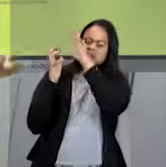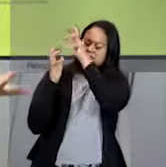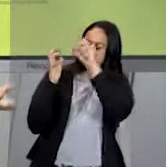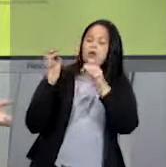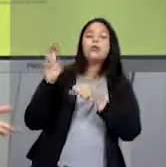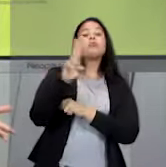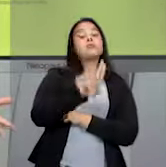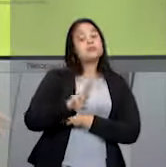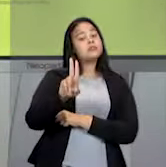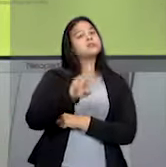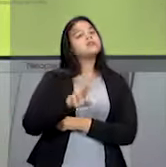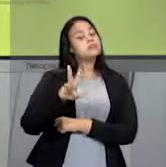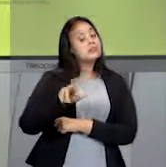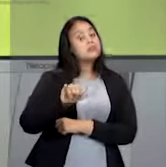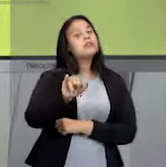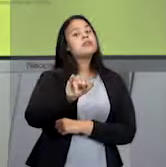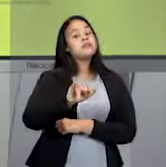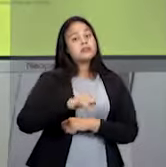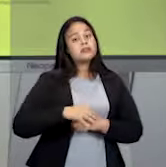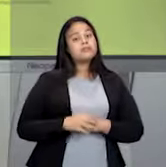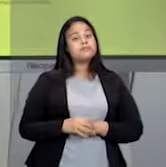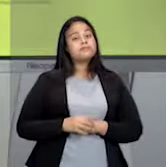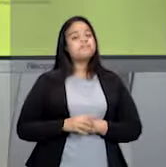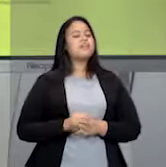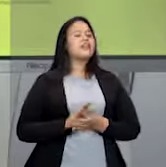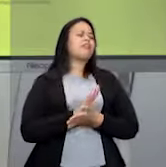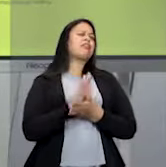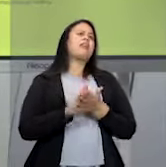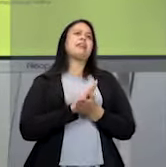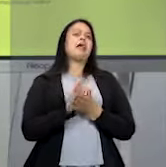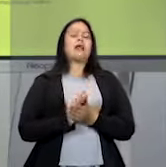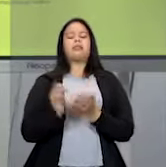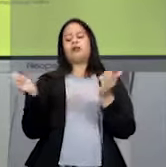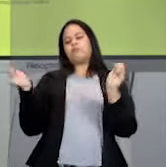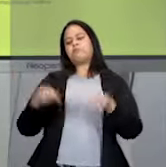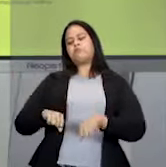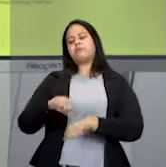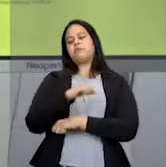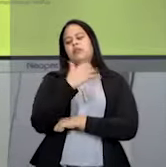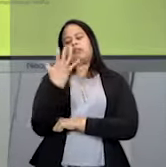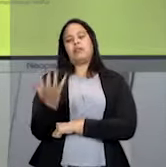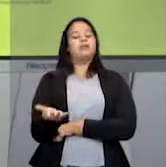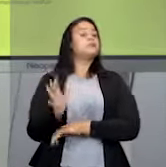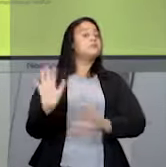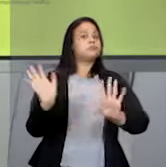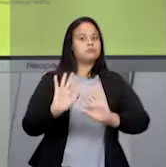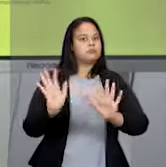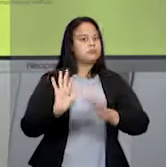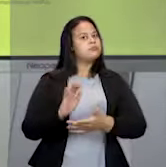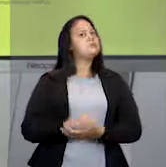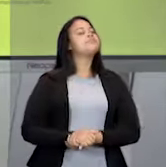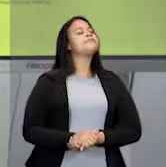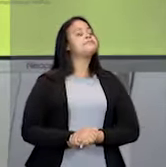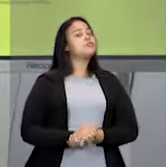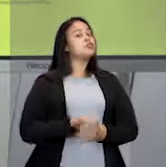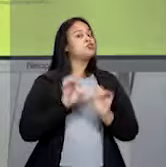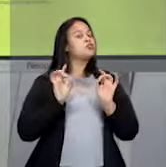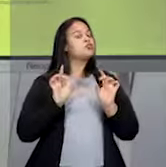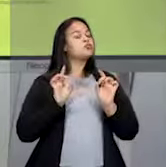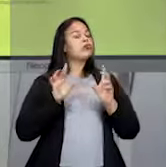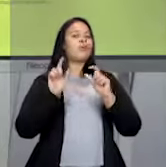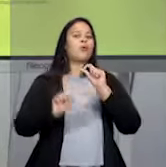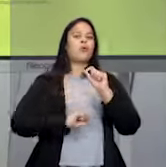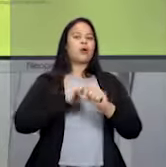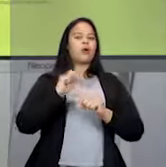utilizando esses galhos secos. Nada de prejudicar a natureza. Nós vamos apenas